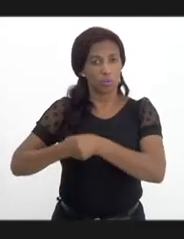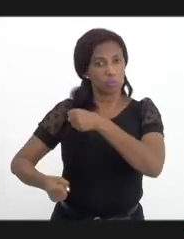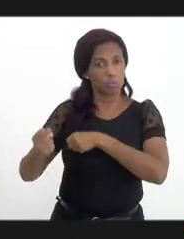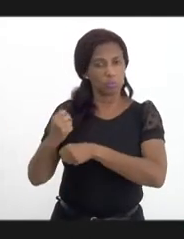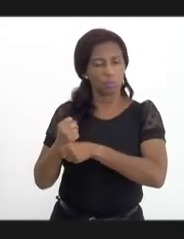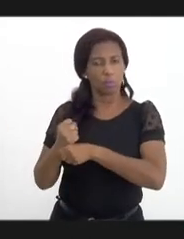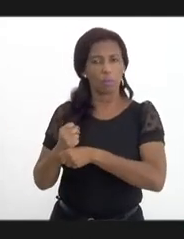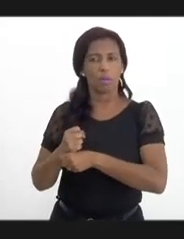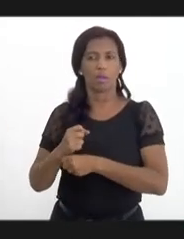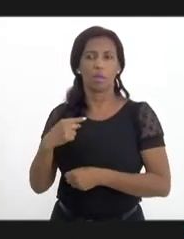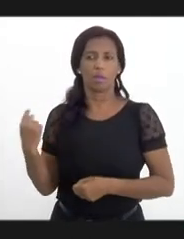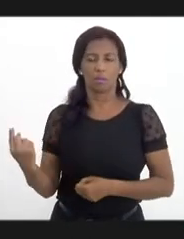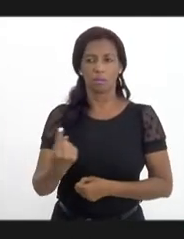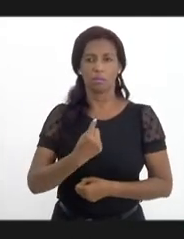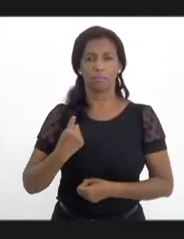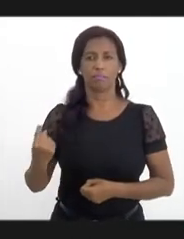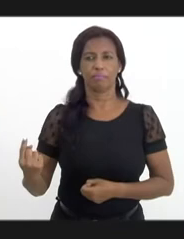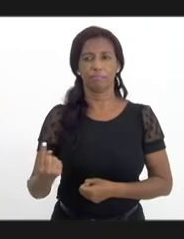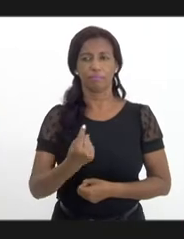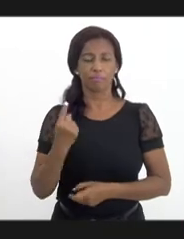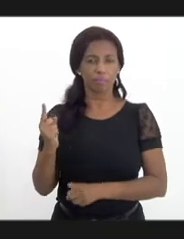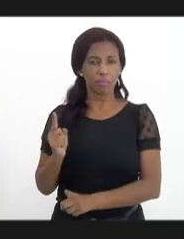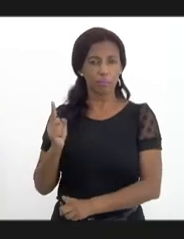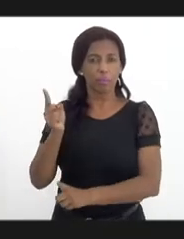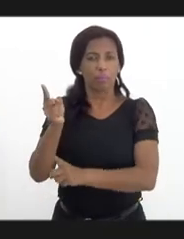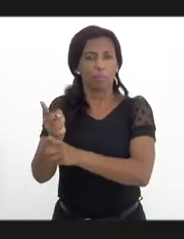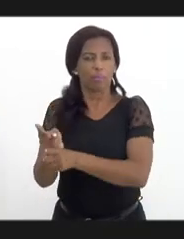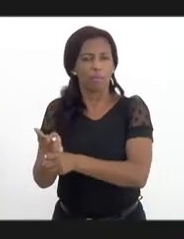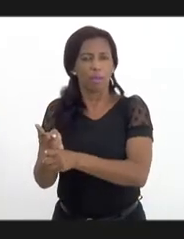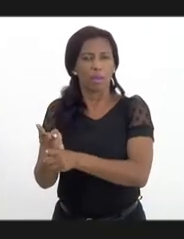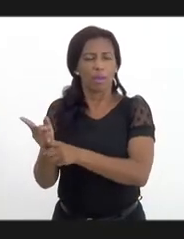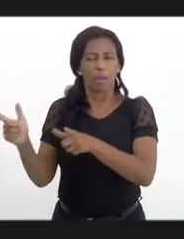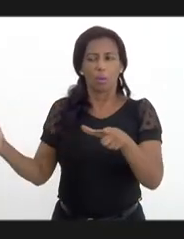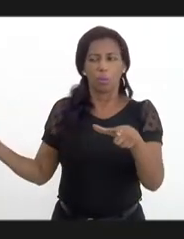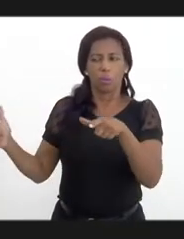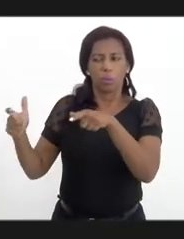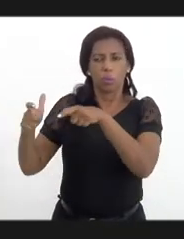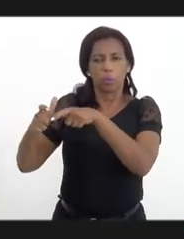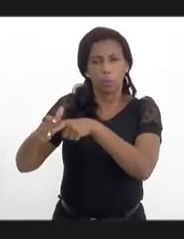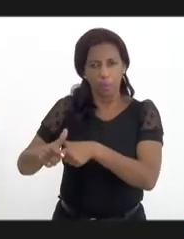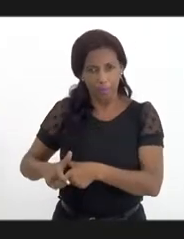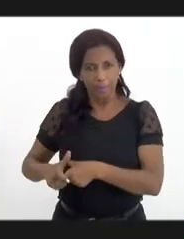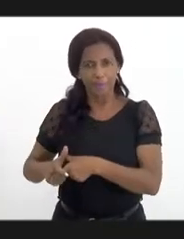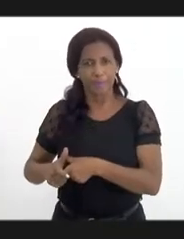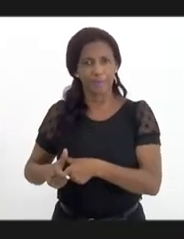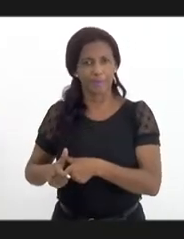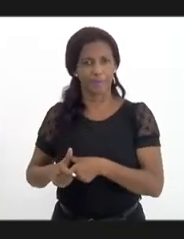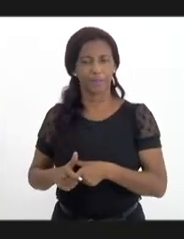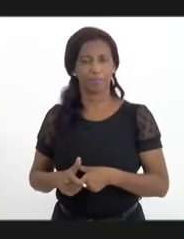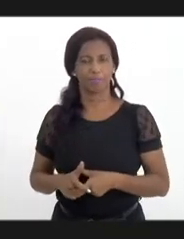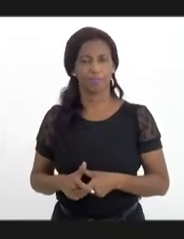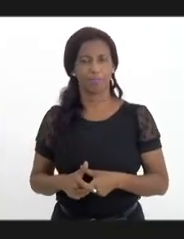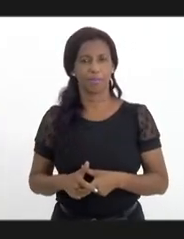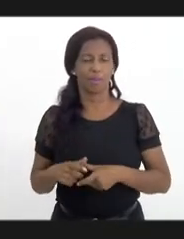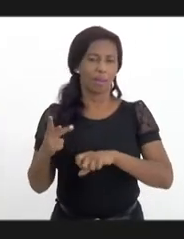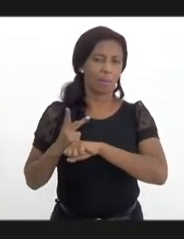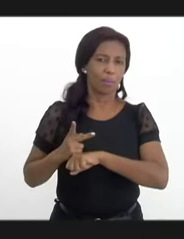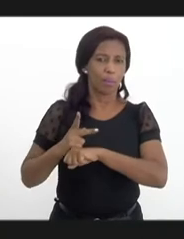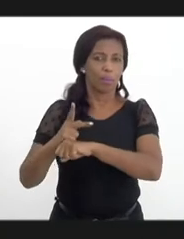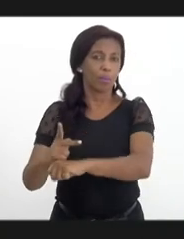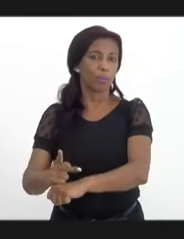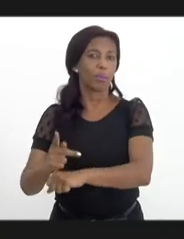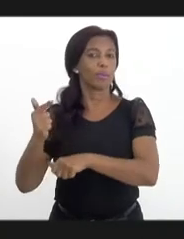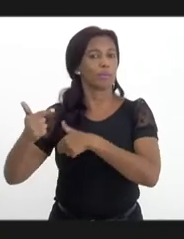encontrou uma redução da busca de